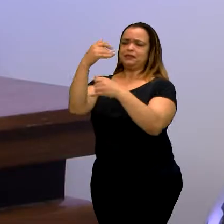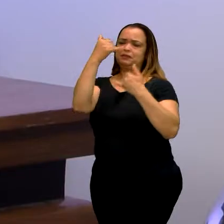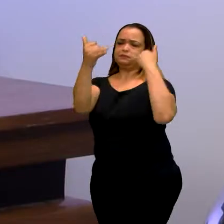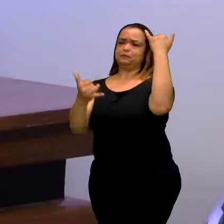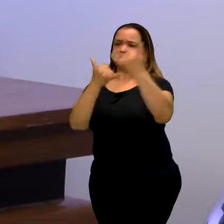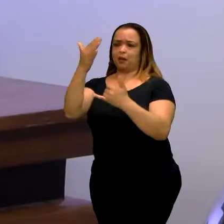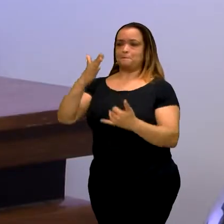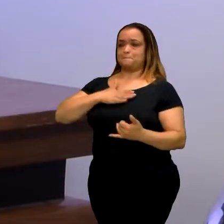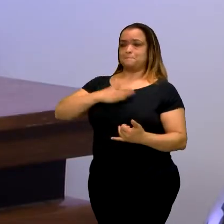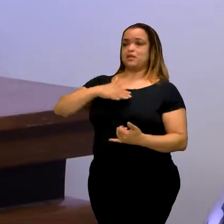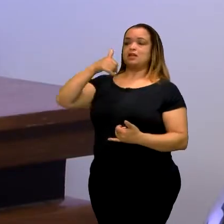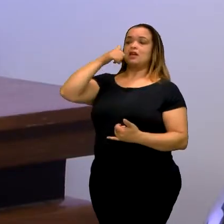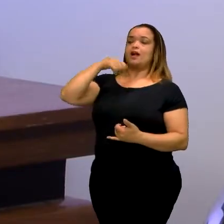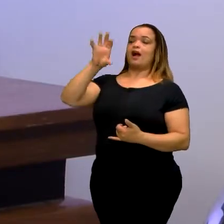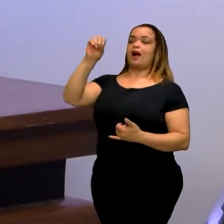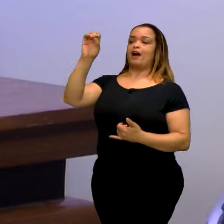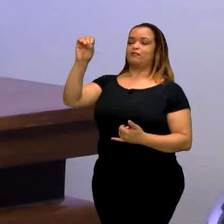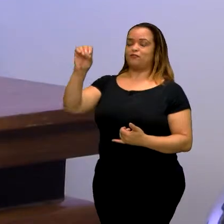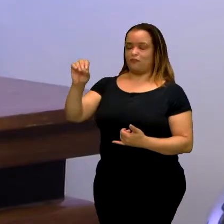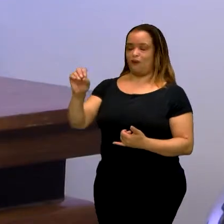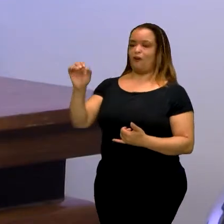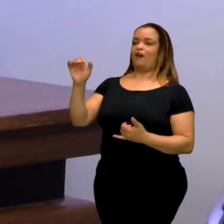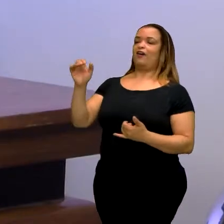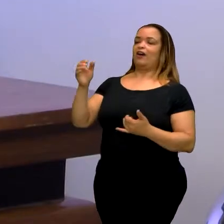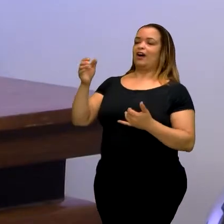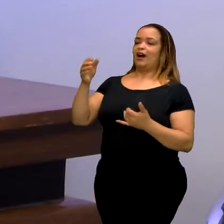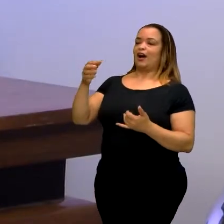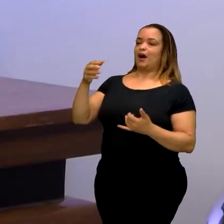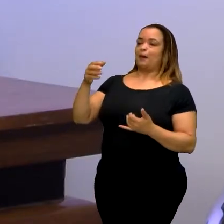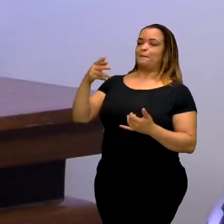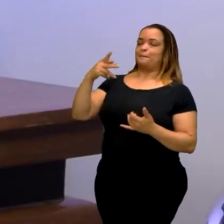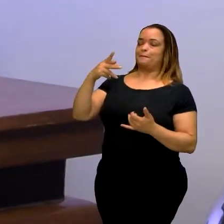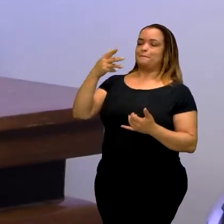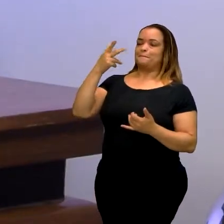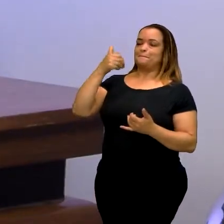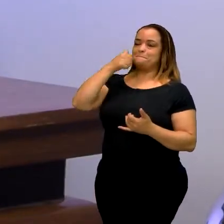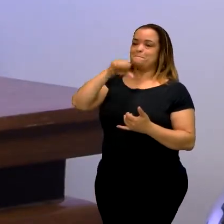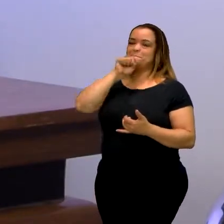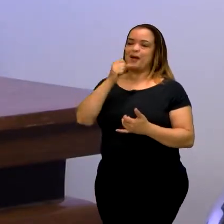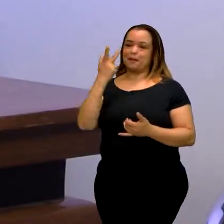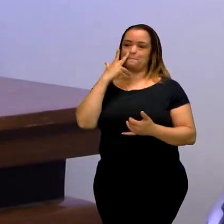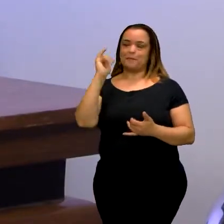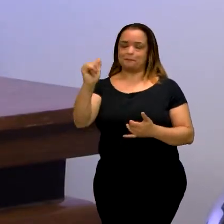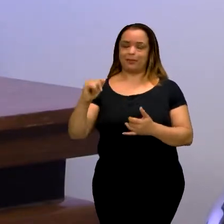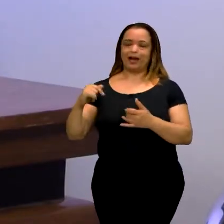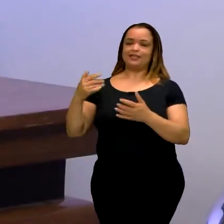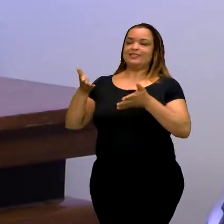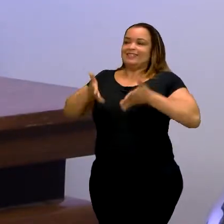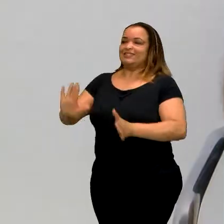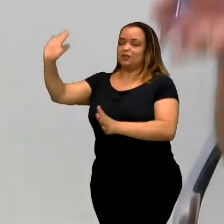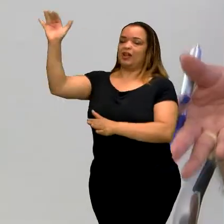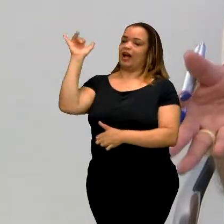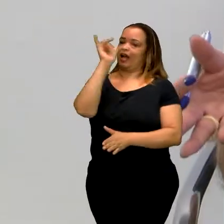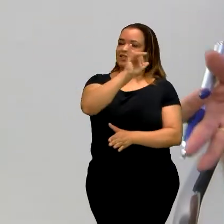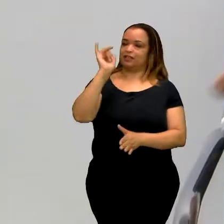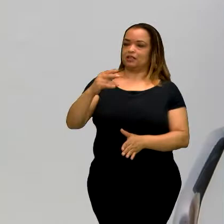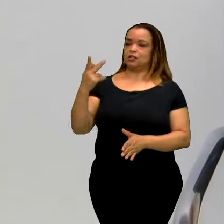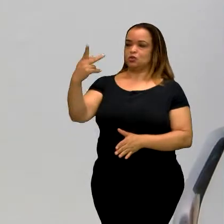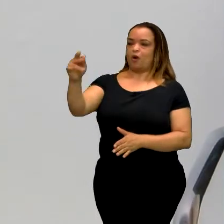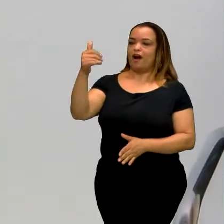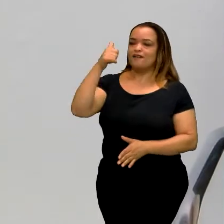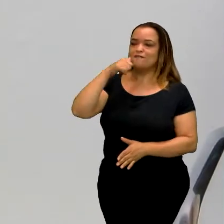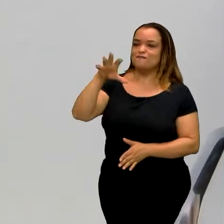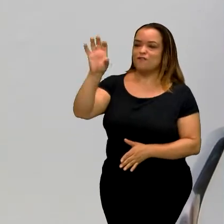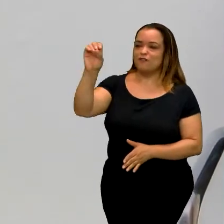Minha avó, da parte do meu pai, italiana também, ela fazia língua de sinais italiano. E assim vai. E a tua avó é italiana